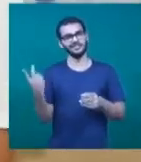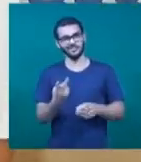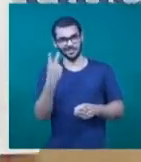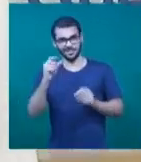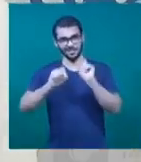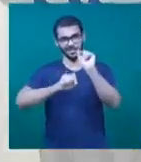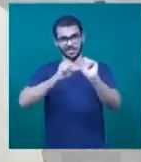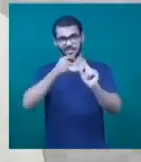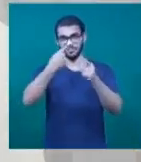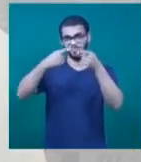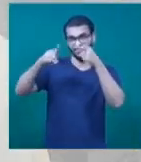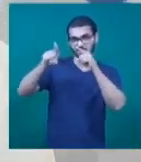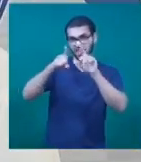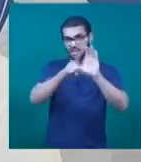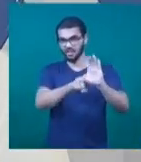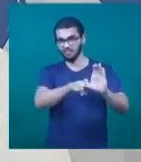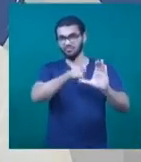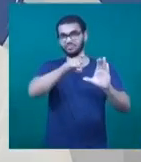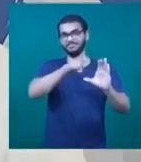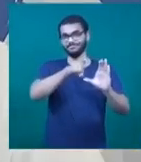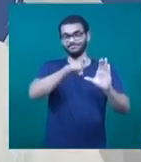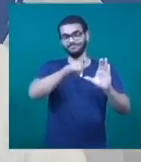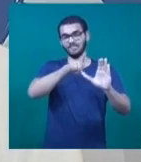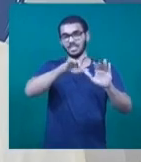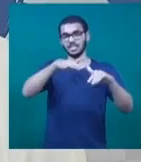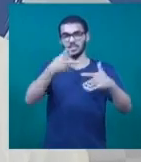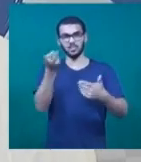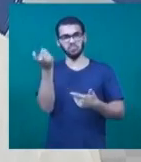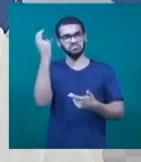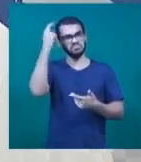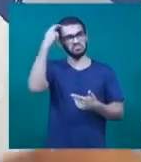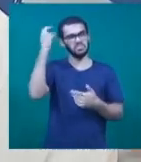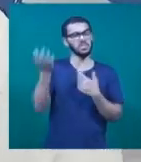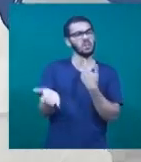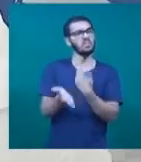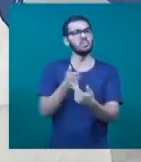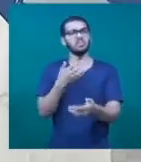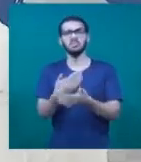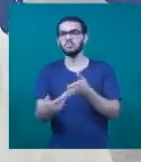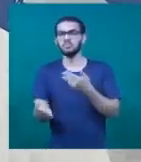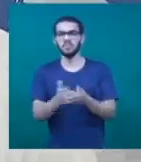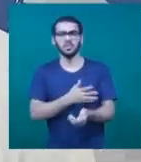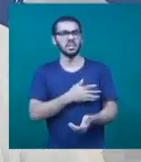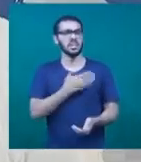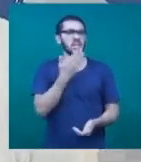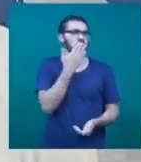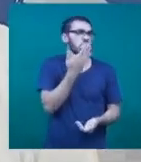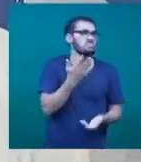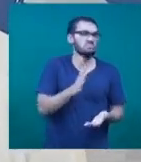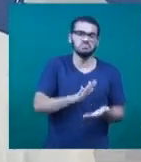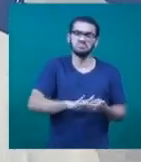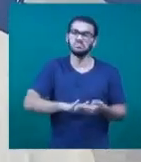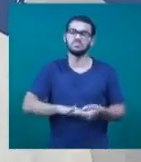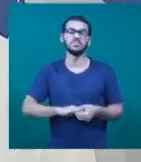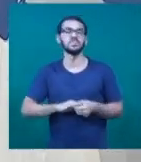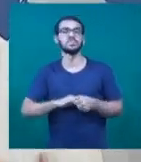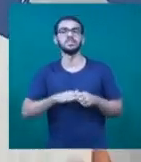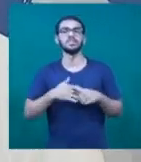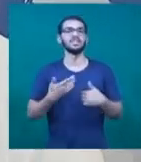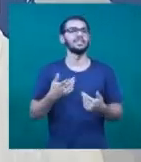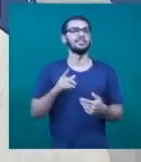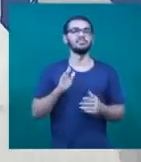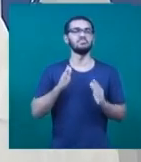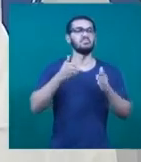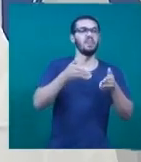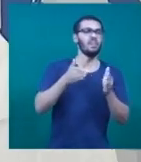independente. Então, a música cultural, seja ela qual seja o gênero, na verdade. Então, não fica